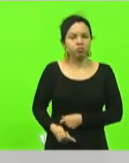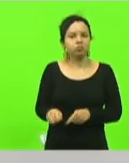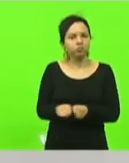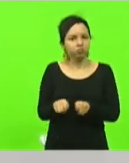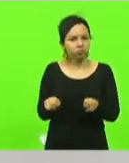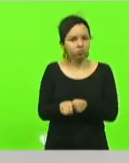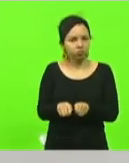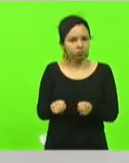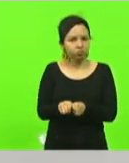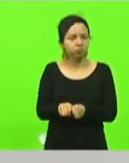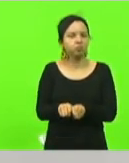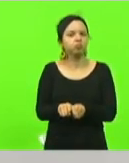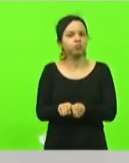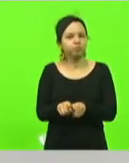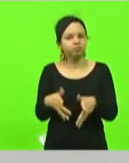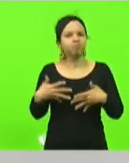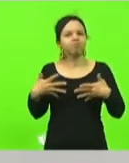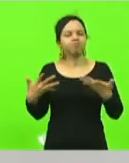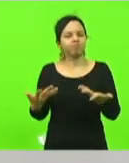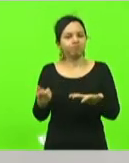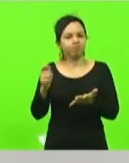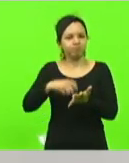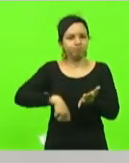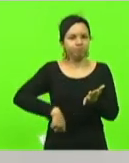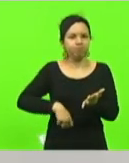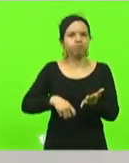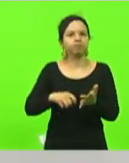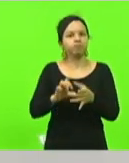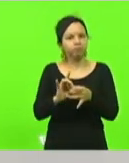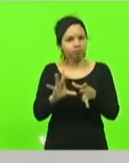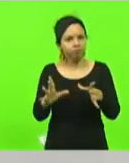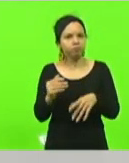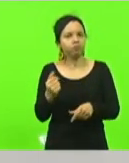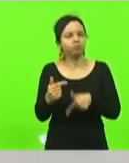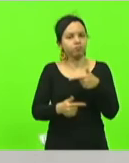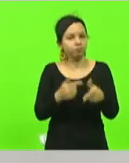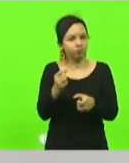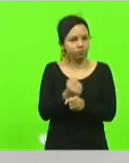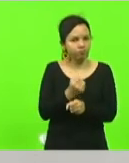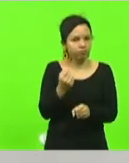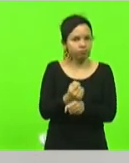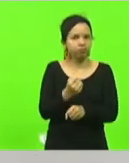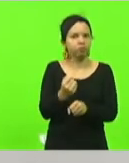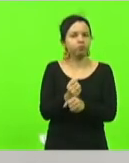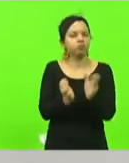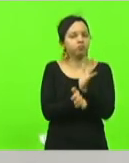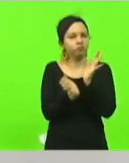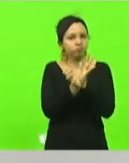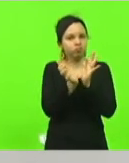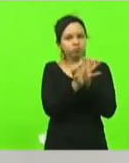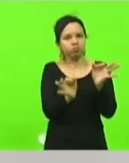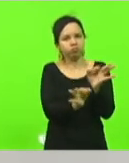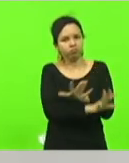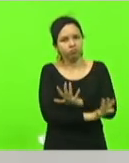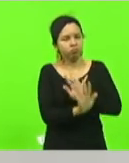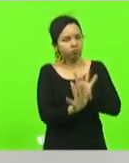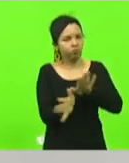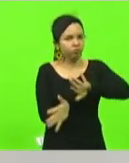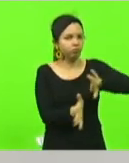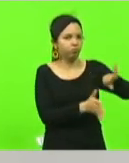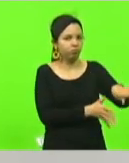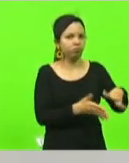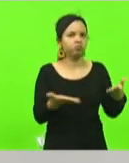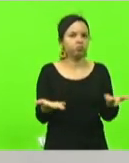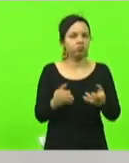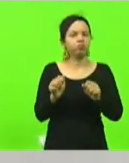ali já a ordem de serviço superado todos os trâmites burocráticos para sim a realização do